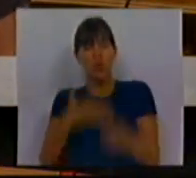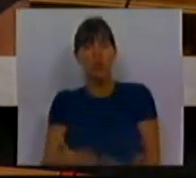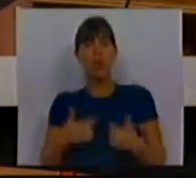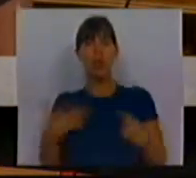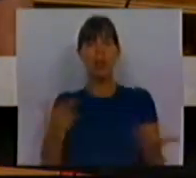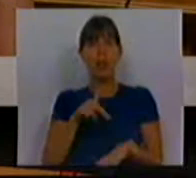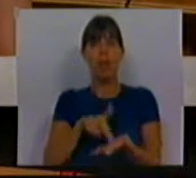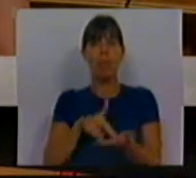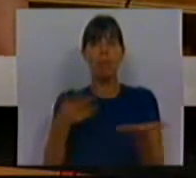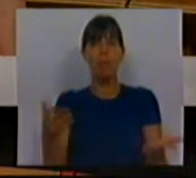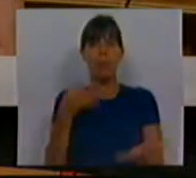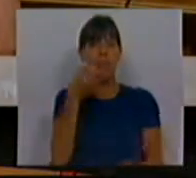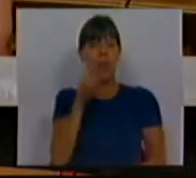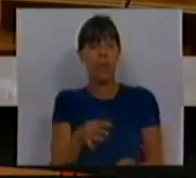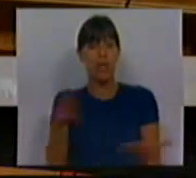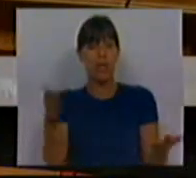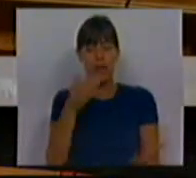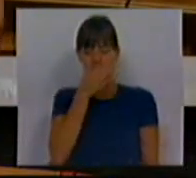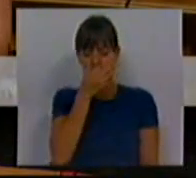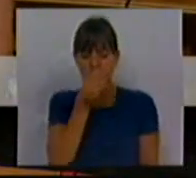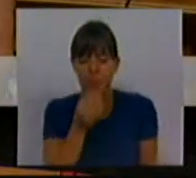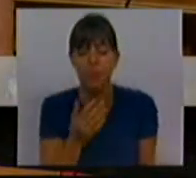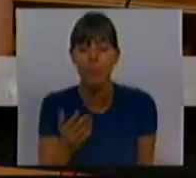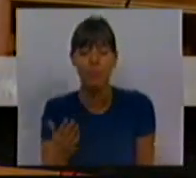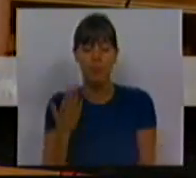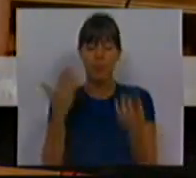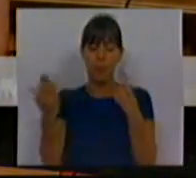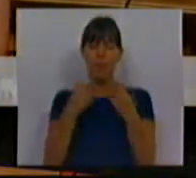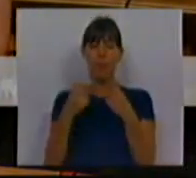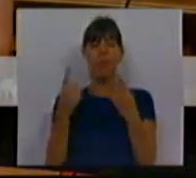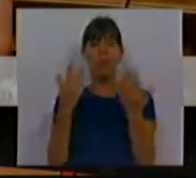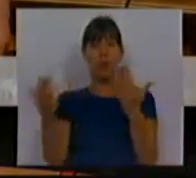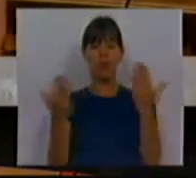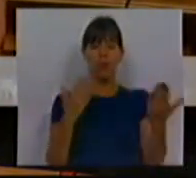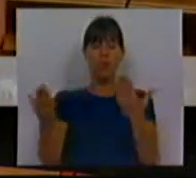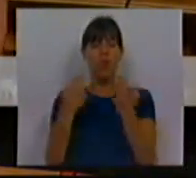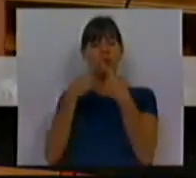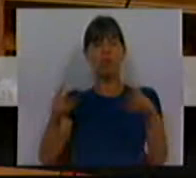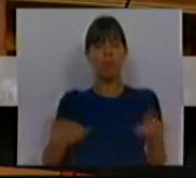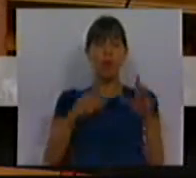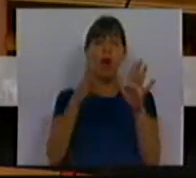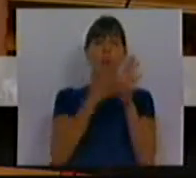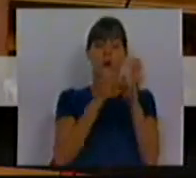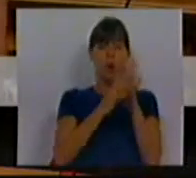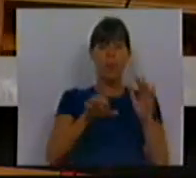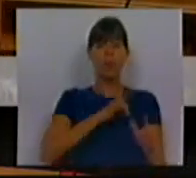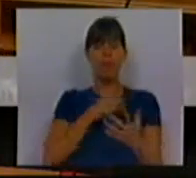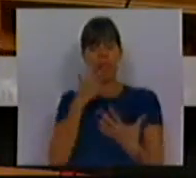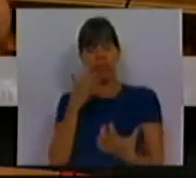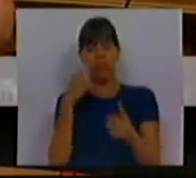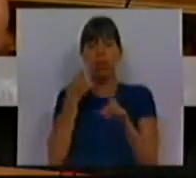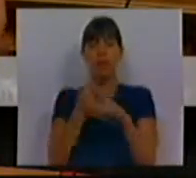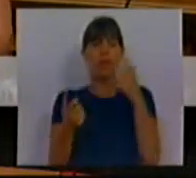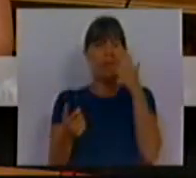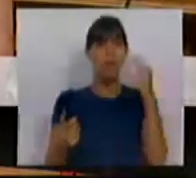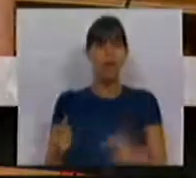tanto a posição do PCP. A controvérsia sobre a lei da Copa Privada revela bem este desafio entre os